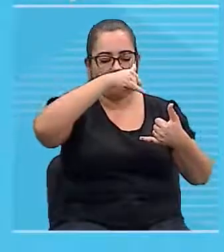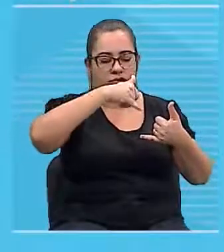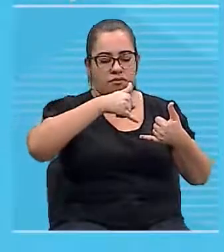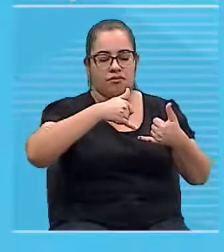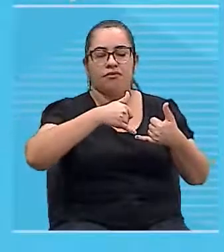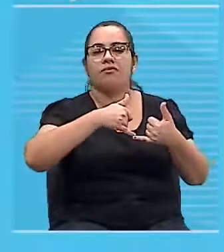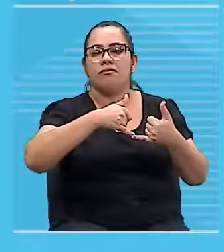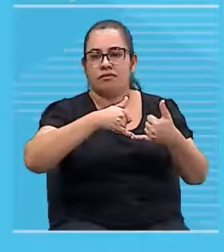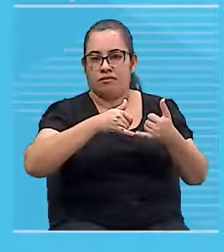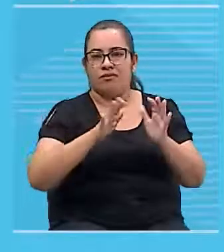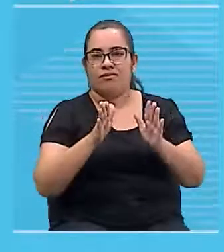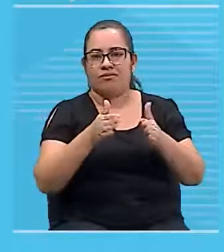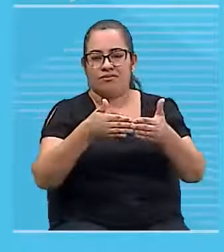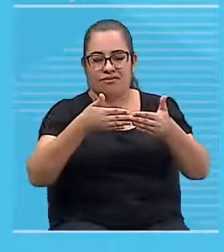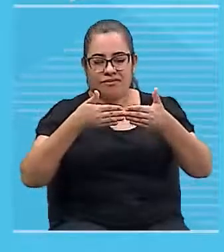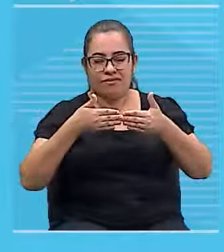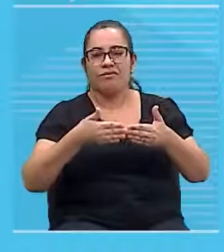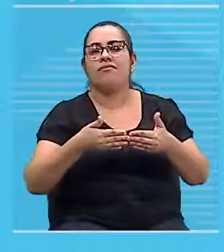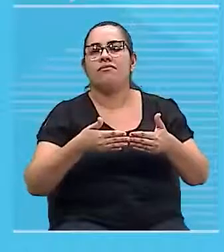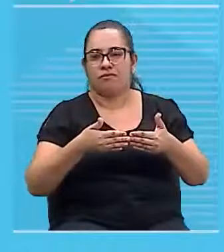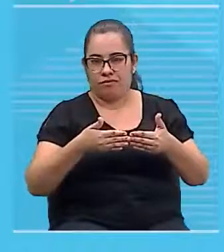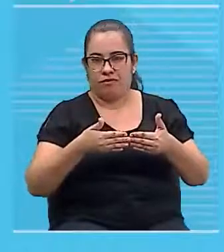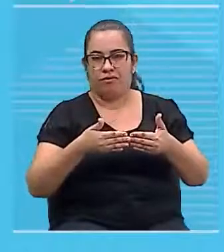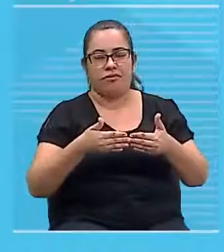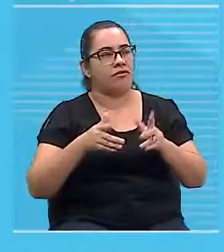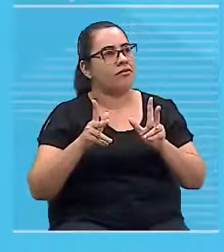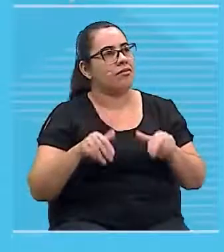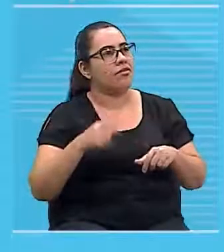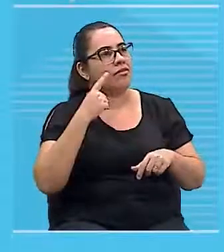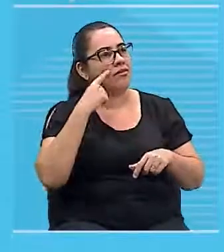e que essas linhas formam um círculo.